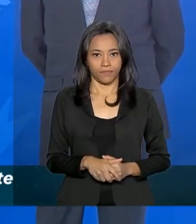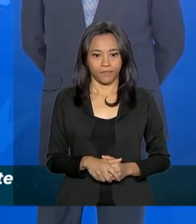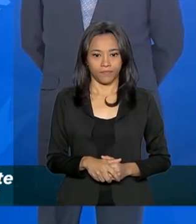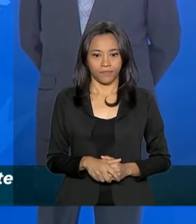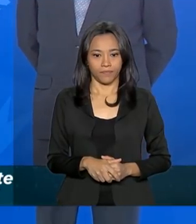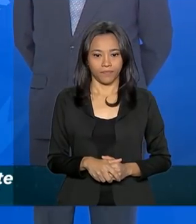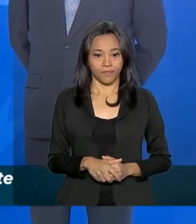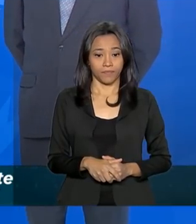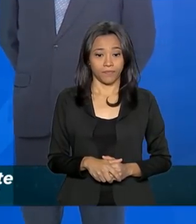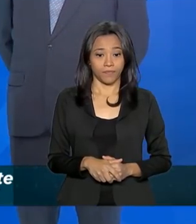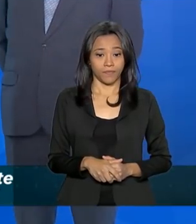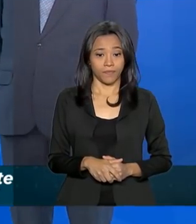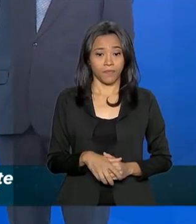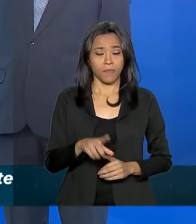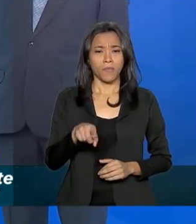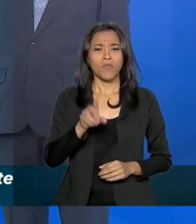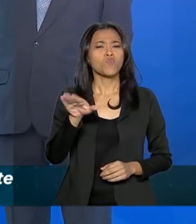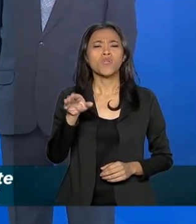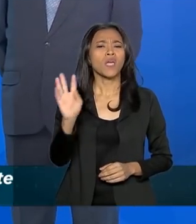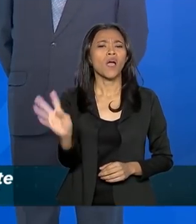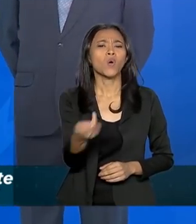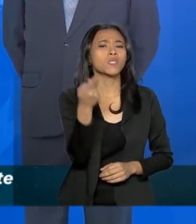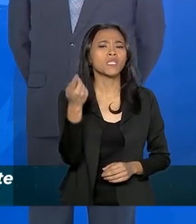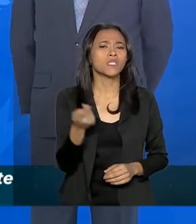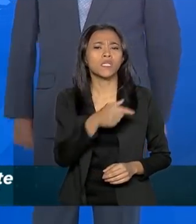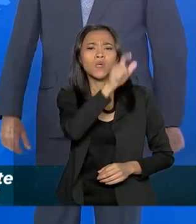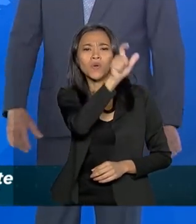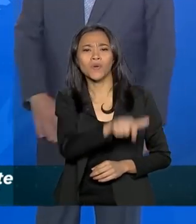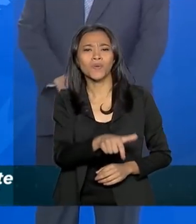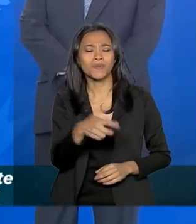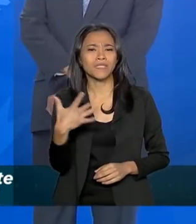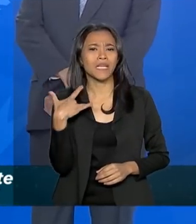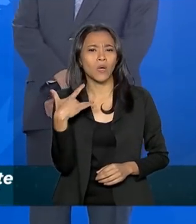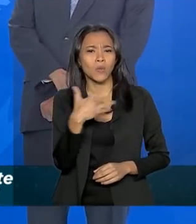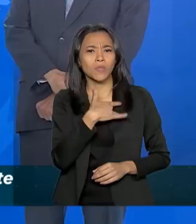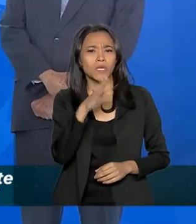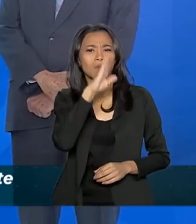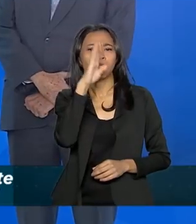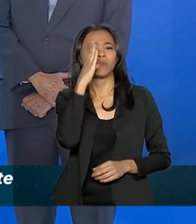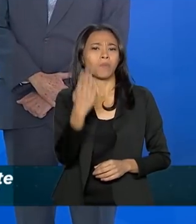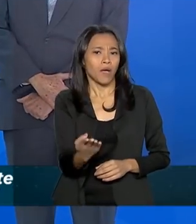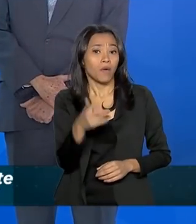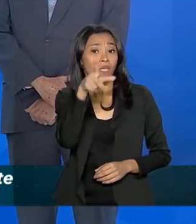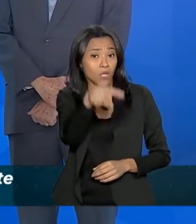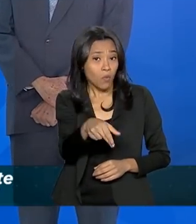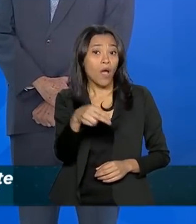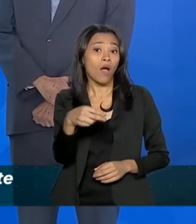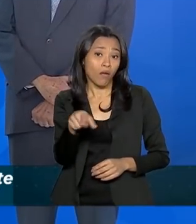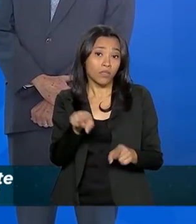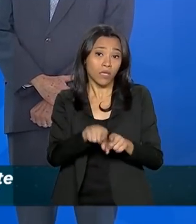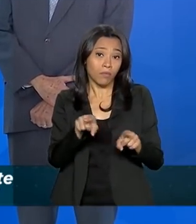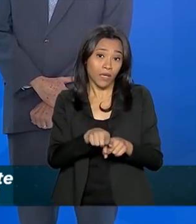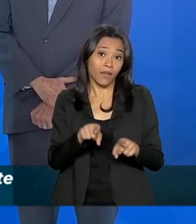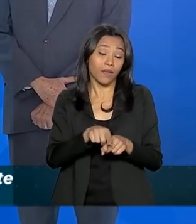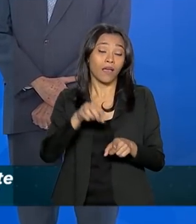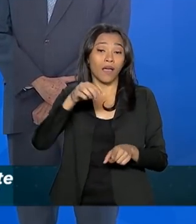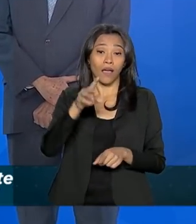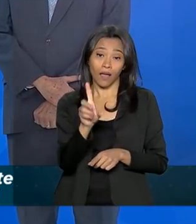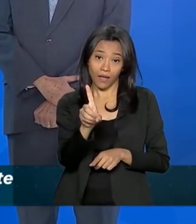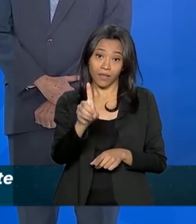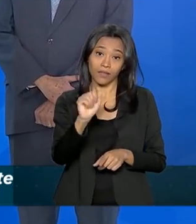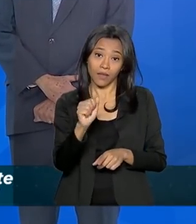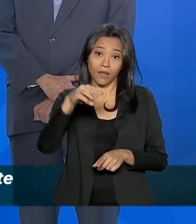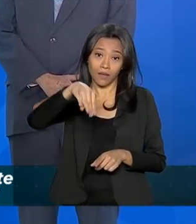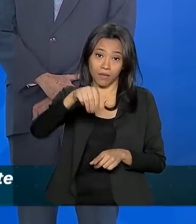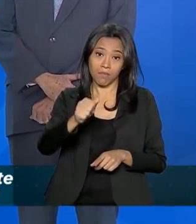Ele passou mal, foi coincidência, eu falei em saúde, né? Ele, assim como a Damares, há duas semanas teve problema, Tereza Cristina,